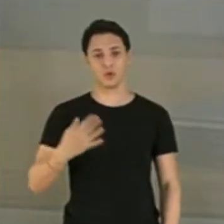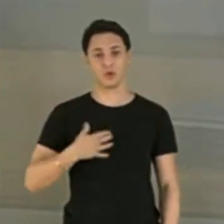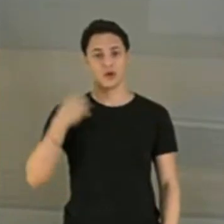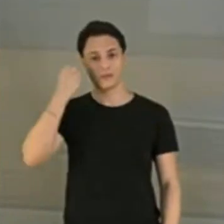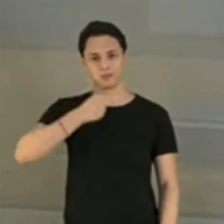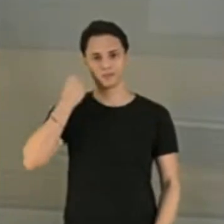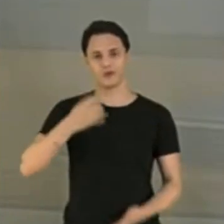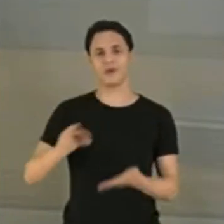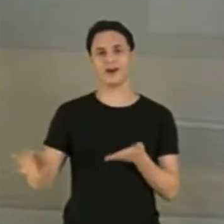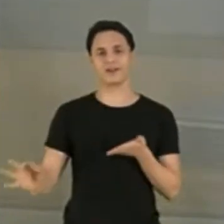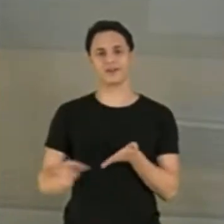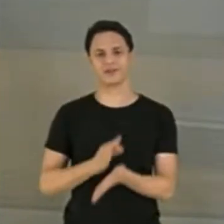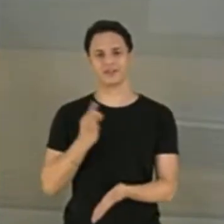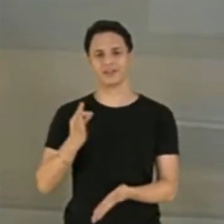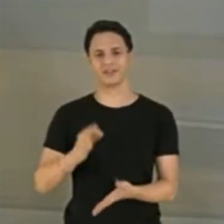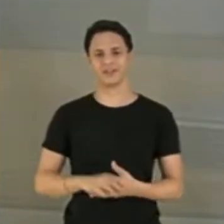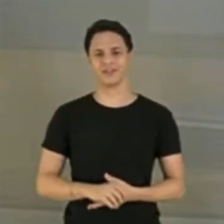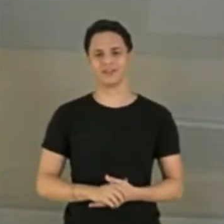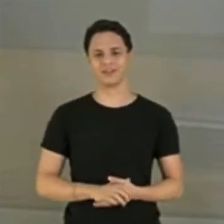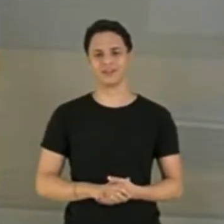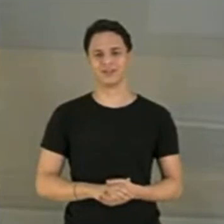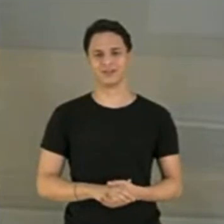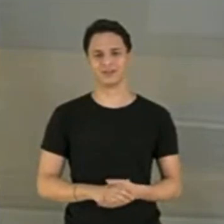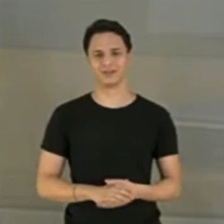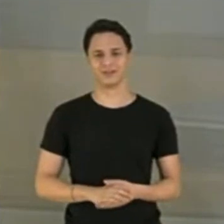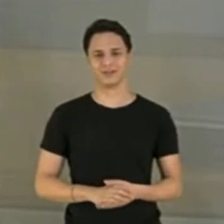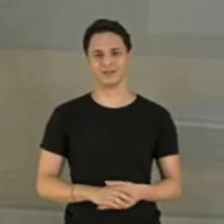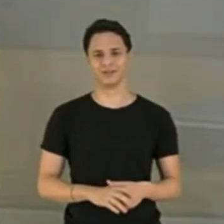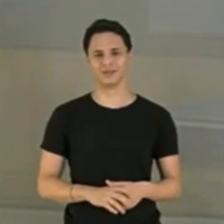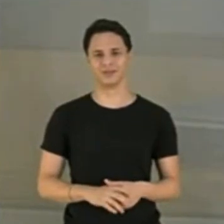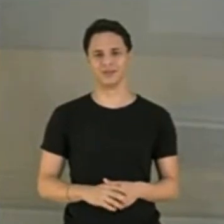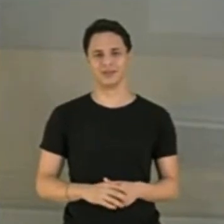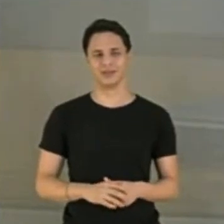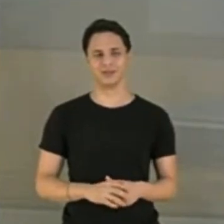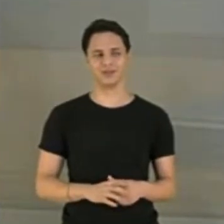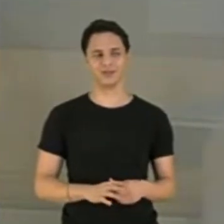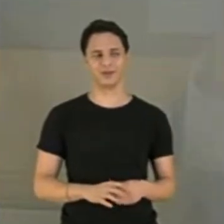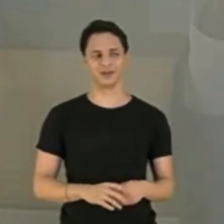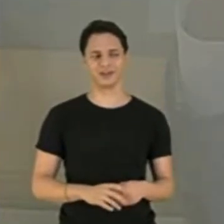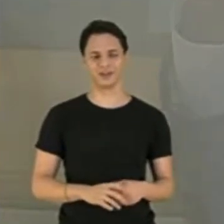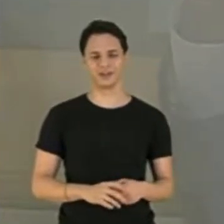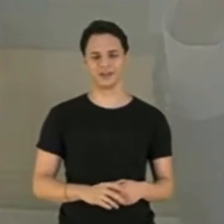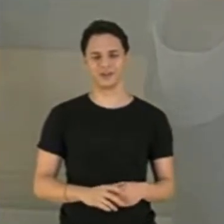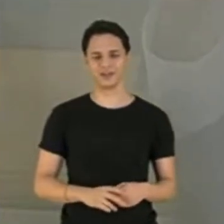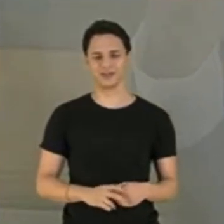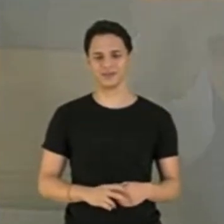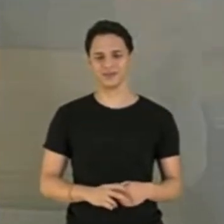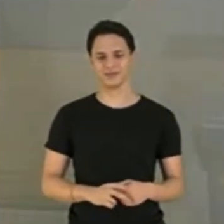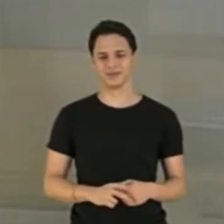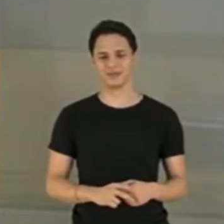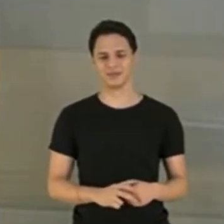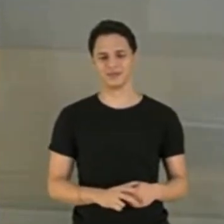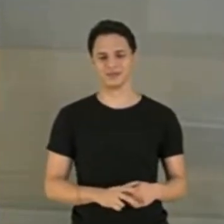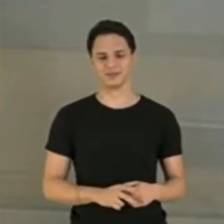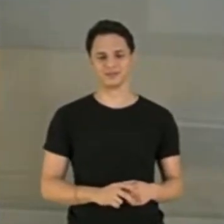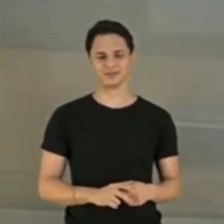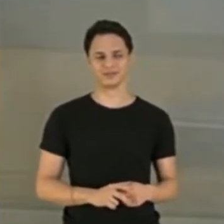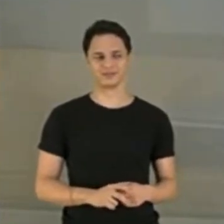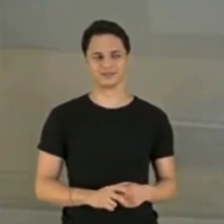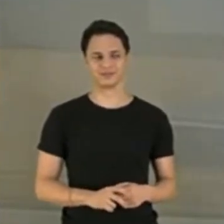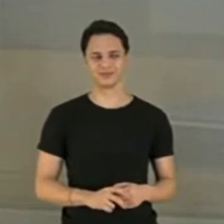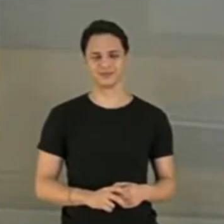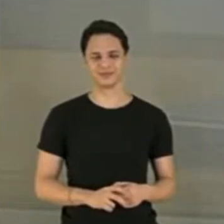repúdio, que eu vou distribuir para a imprensa brasileira, porque, senhor presidente, foram dois